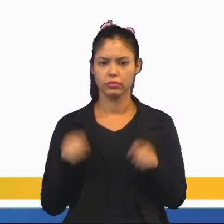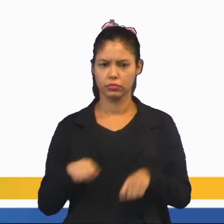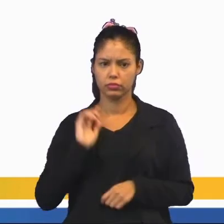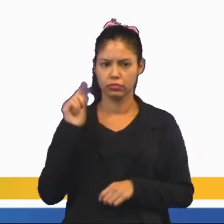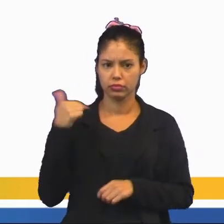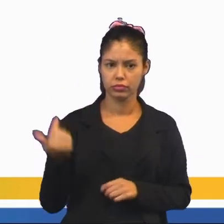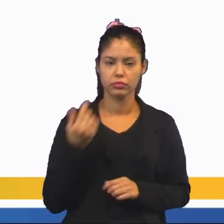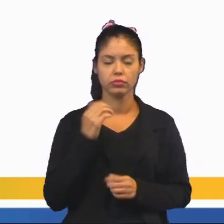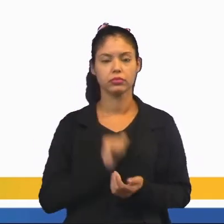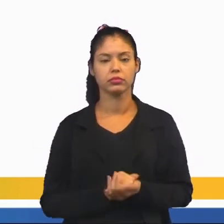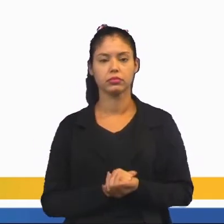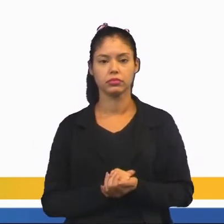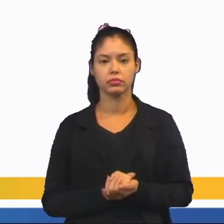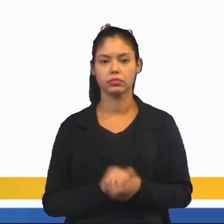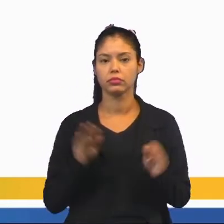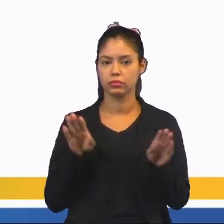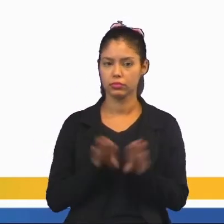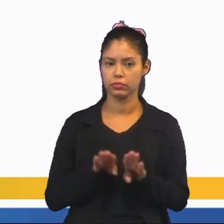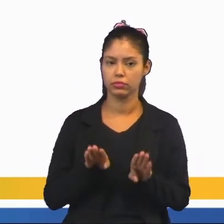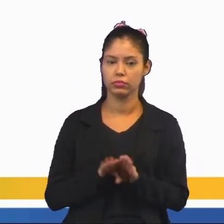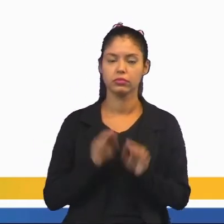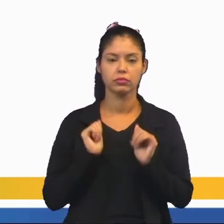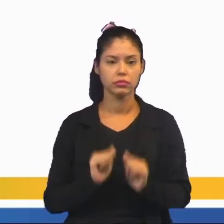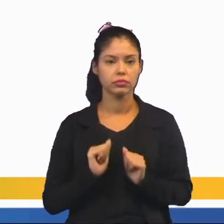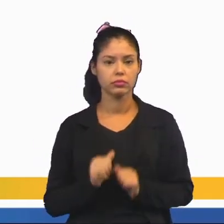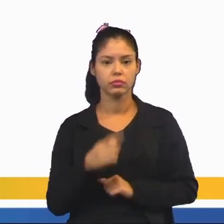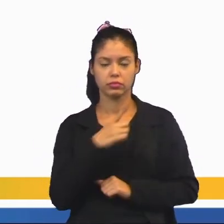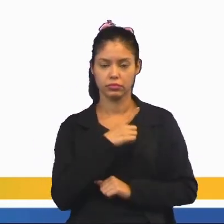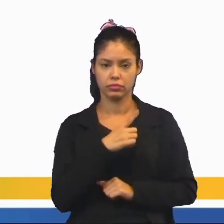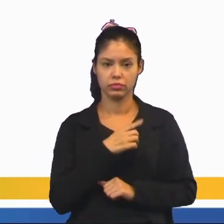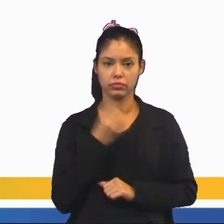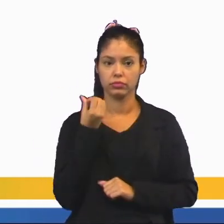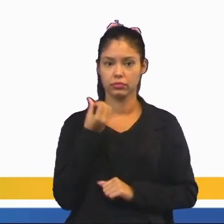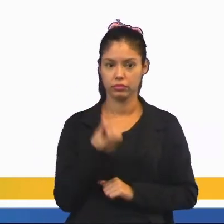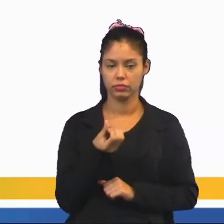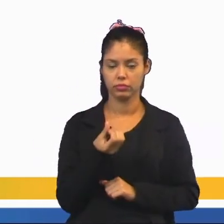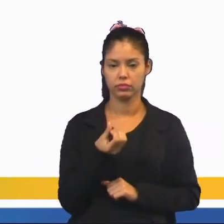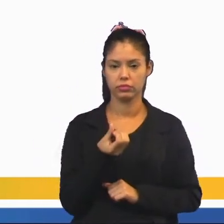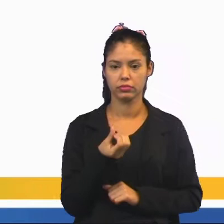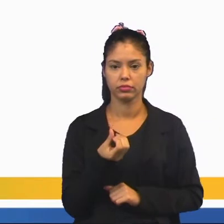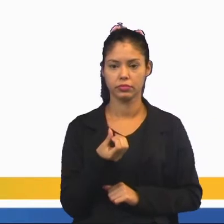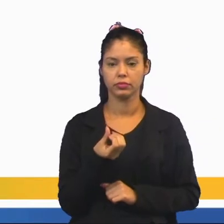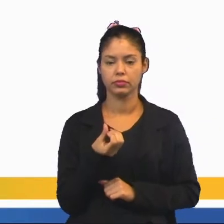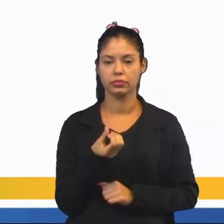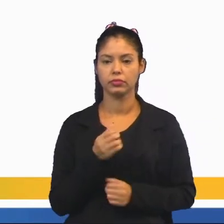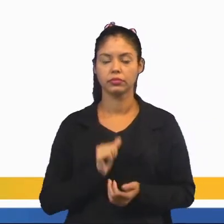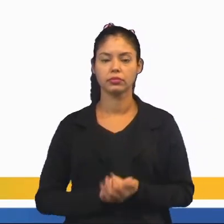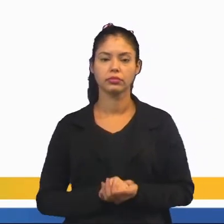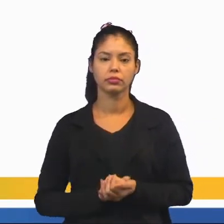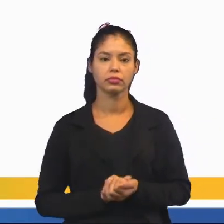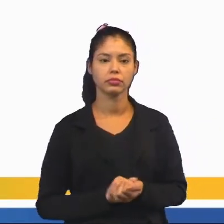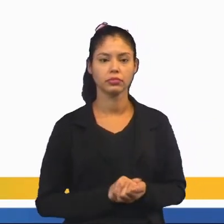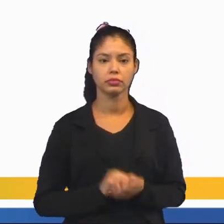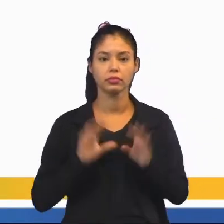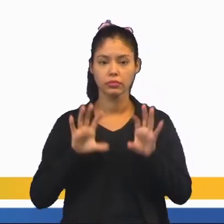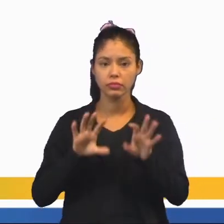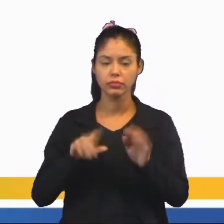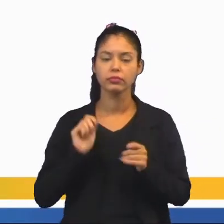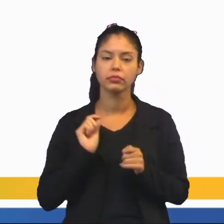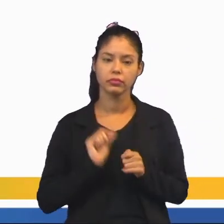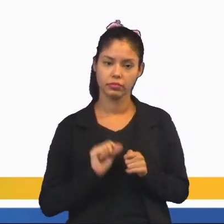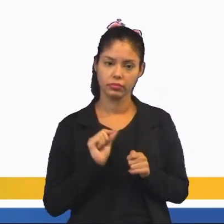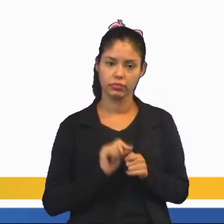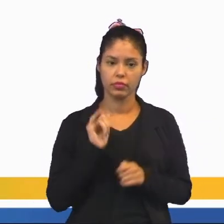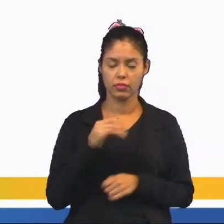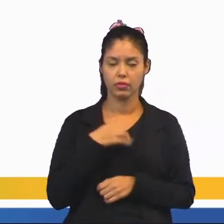6 possibilidades do outro dado, então teremos que fazer isso 6 vezes. Assim,